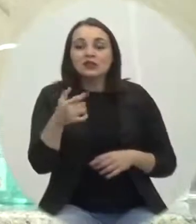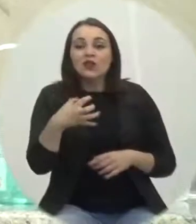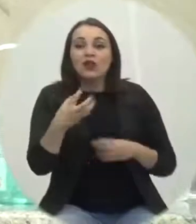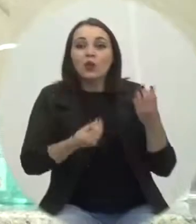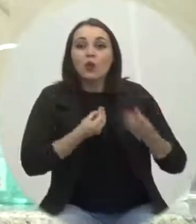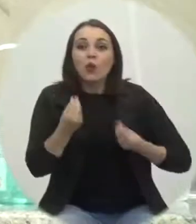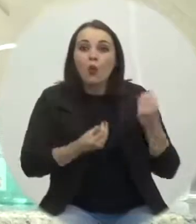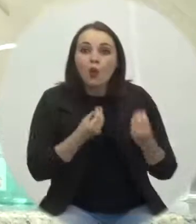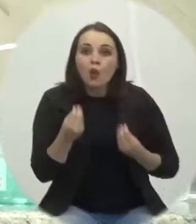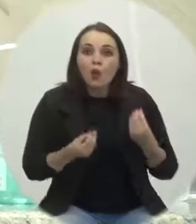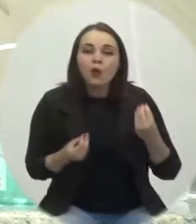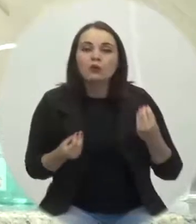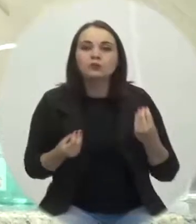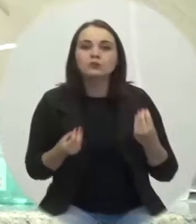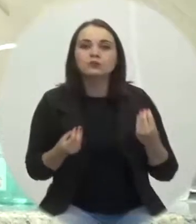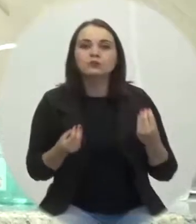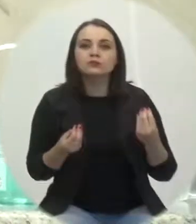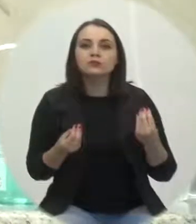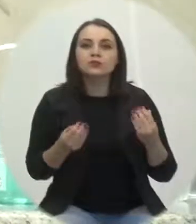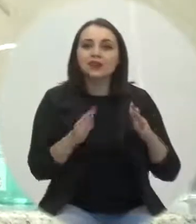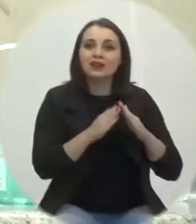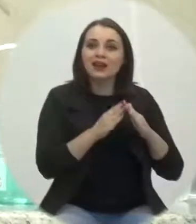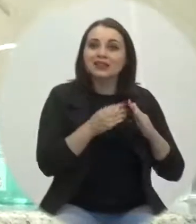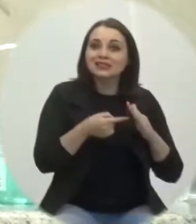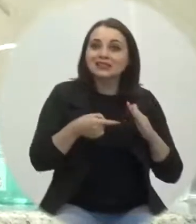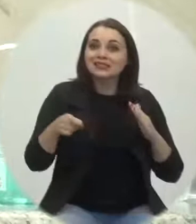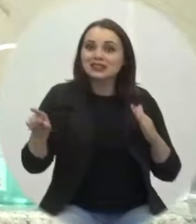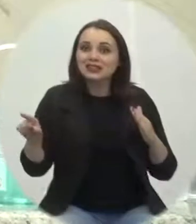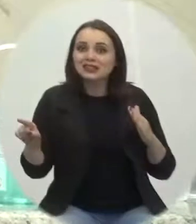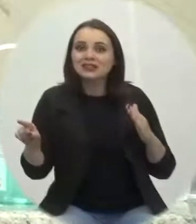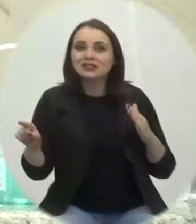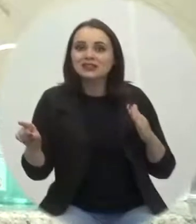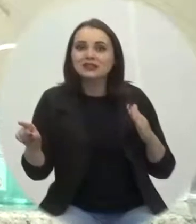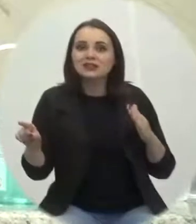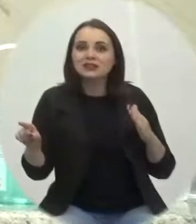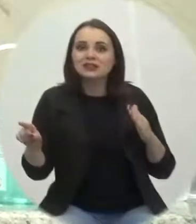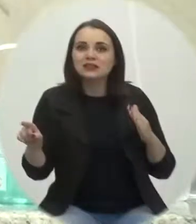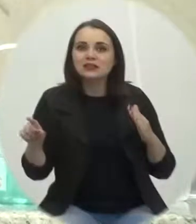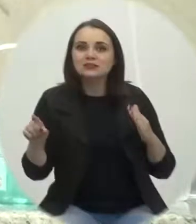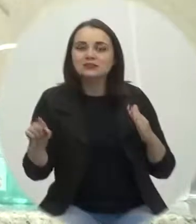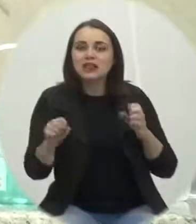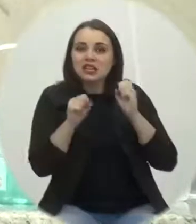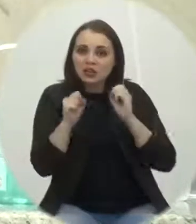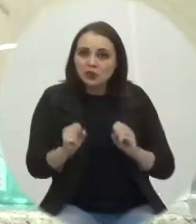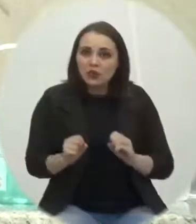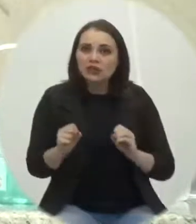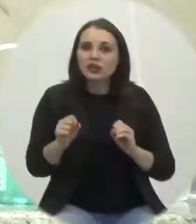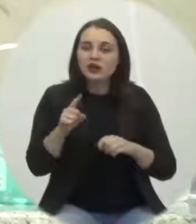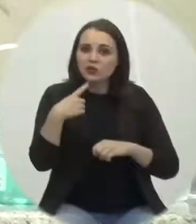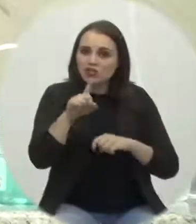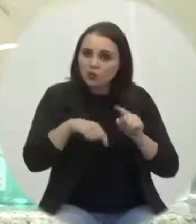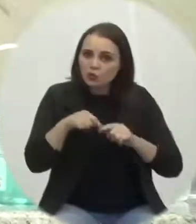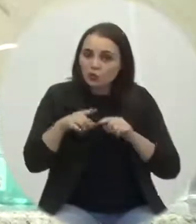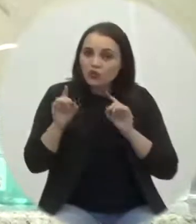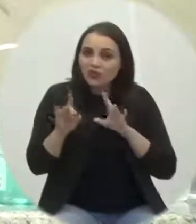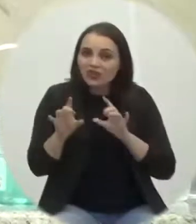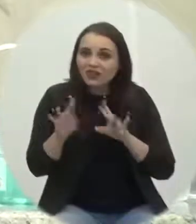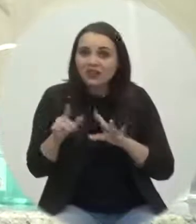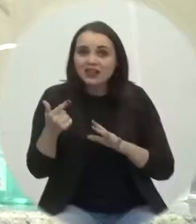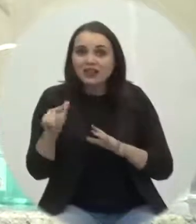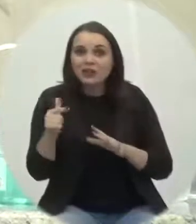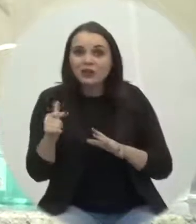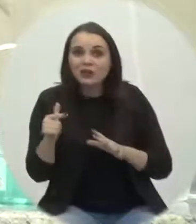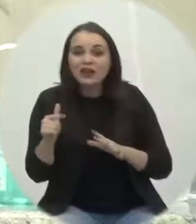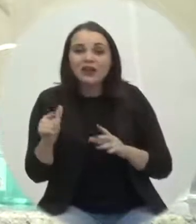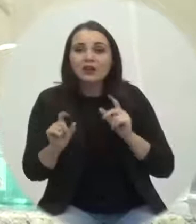de sair de casa, de poder vender o seu produto, é óbvio que você não vai